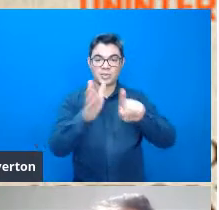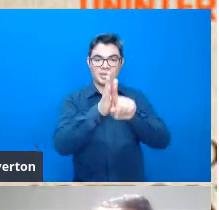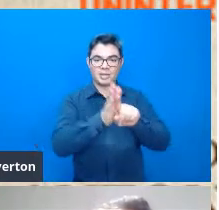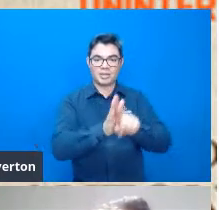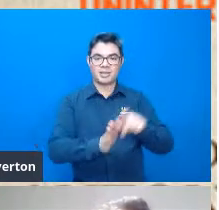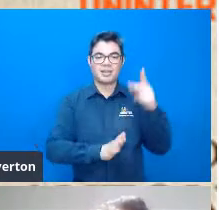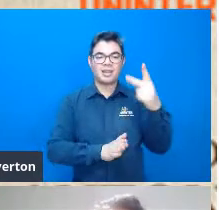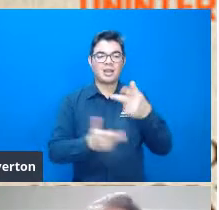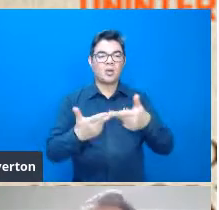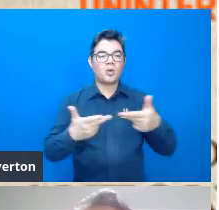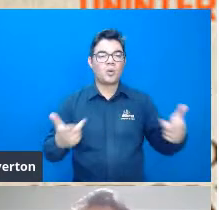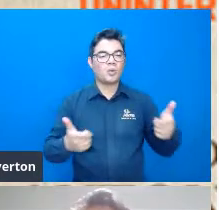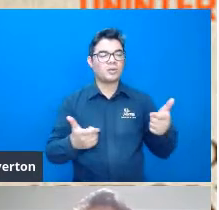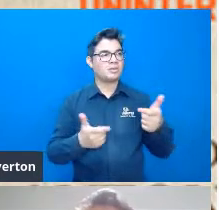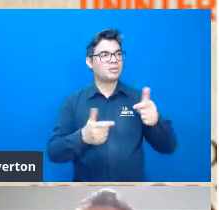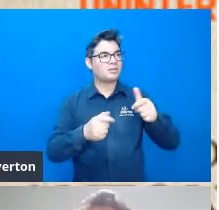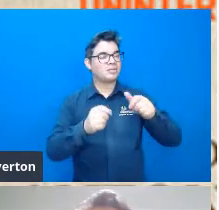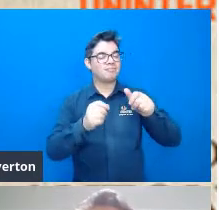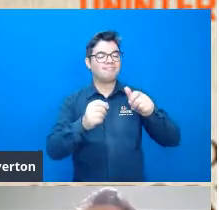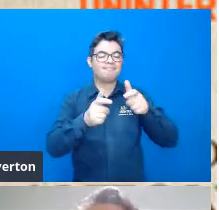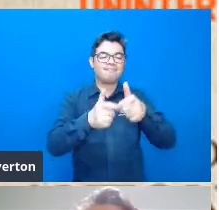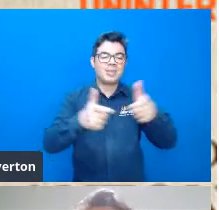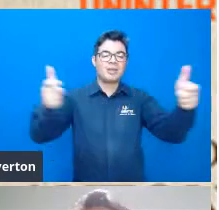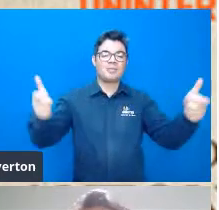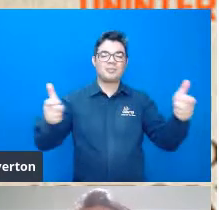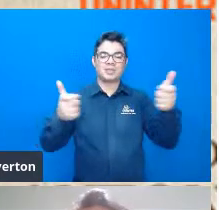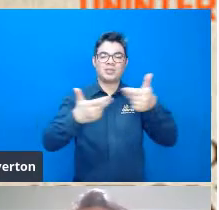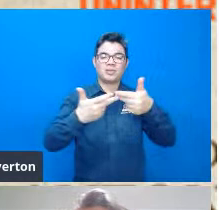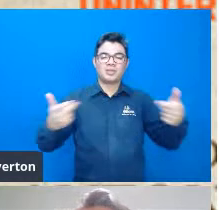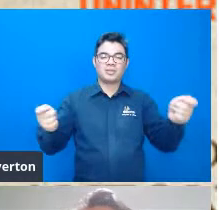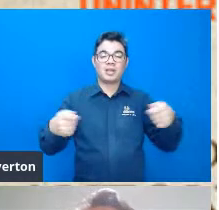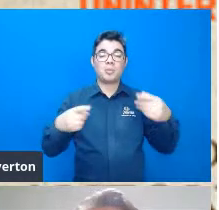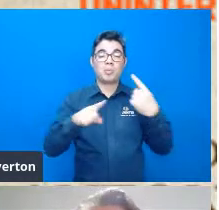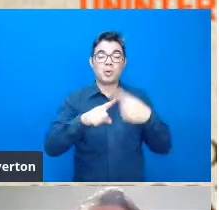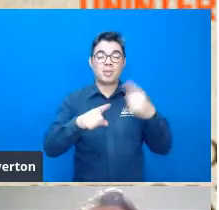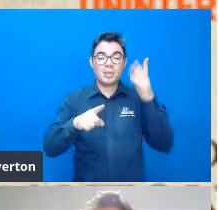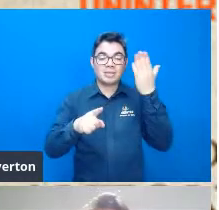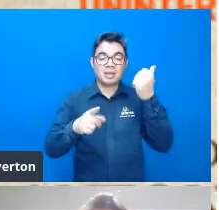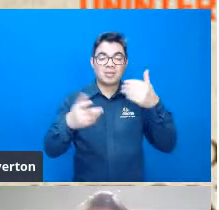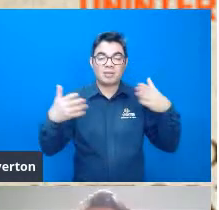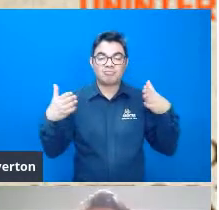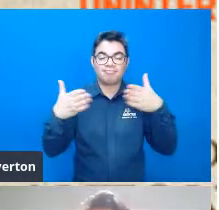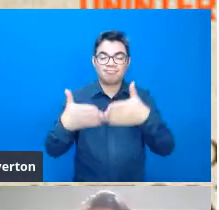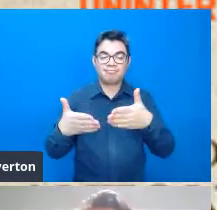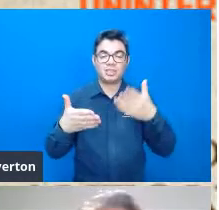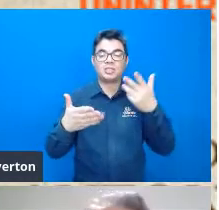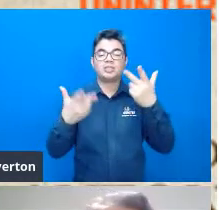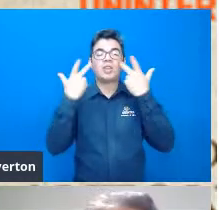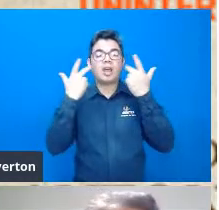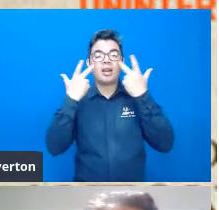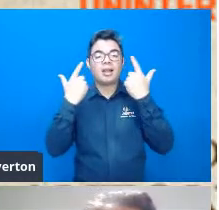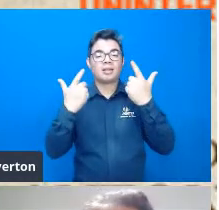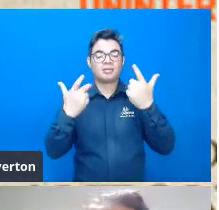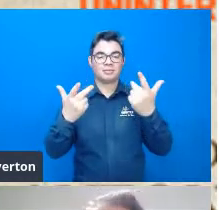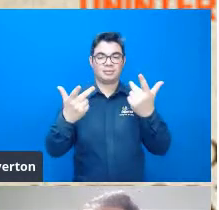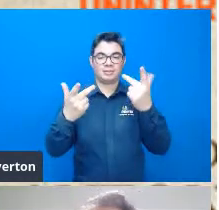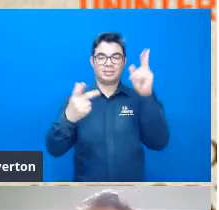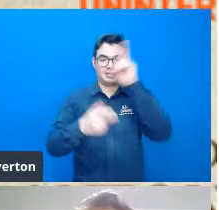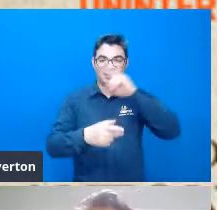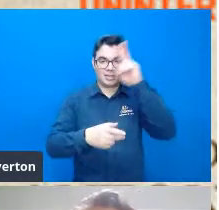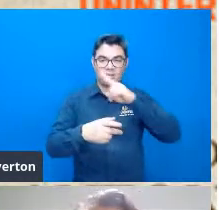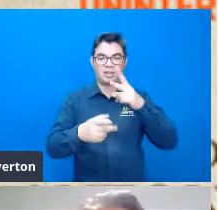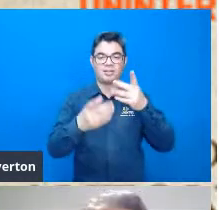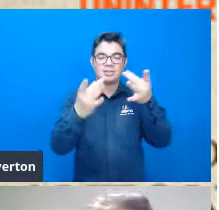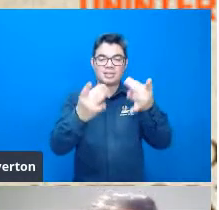coisas mais amplas, porque nessa época a biologia era muito voltada para a história natural, para a descrição de espécies,